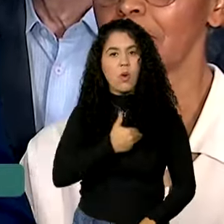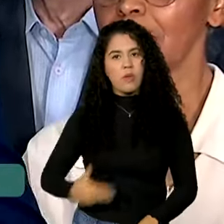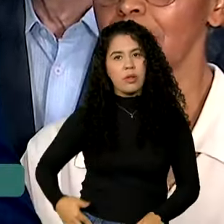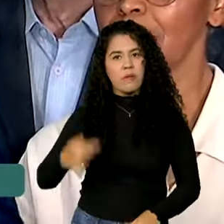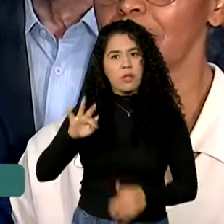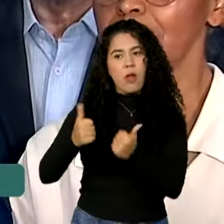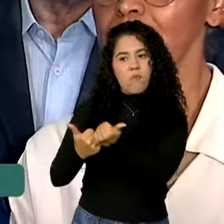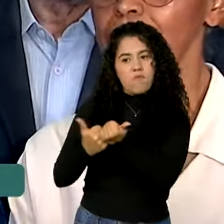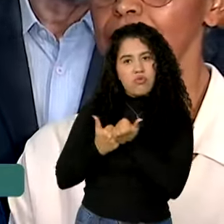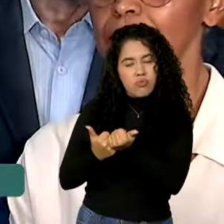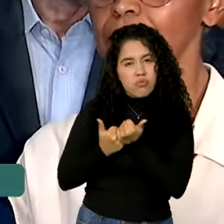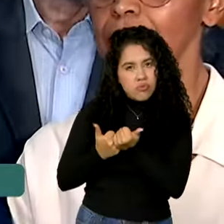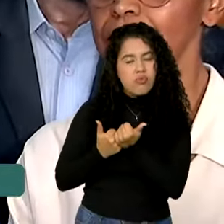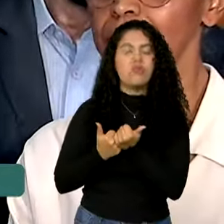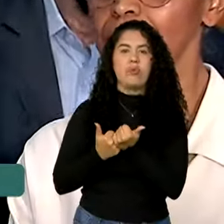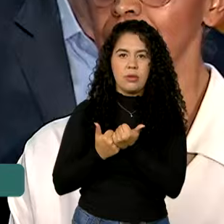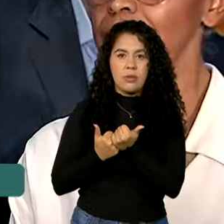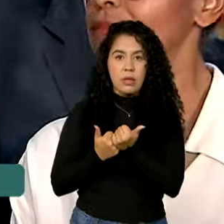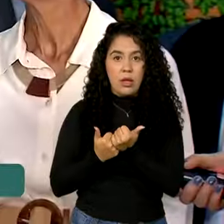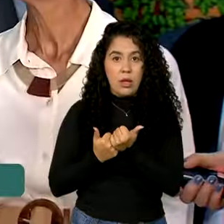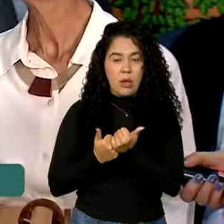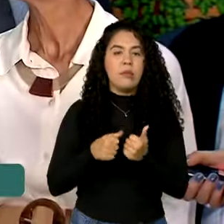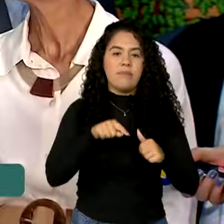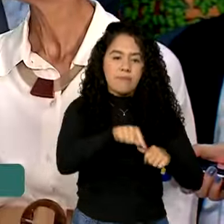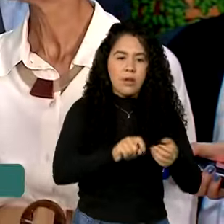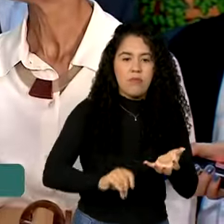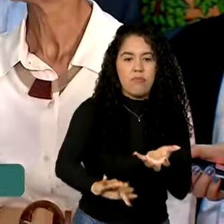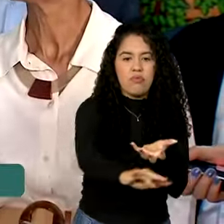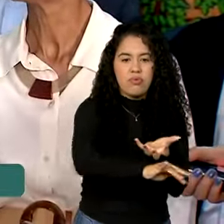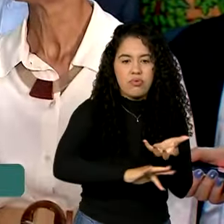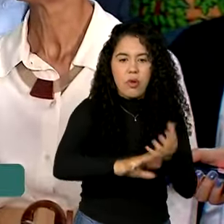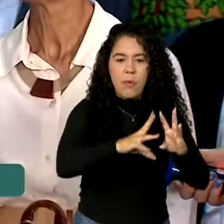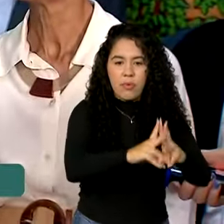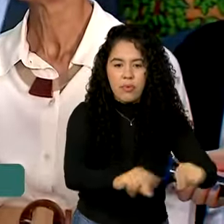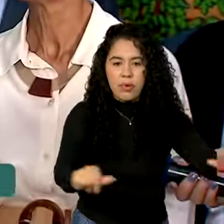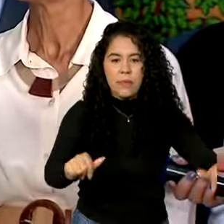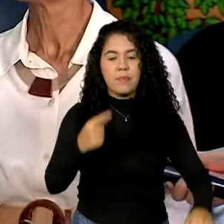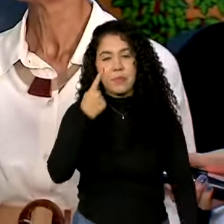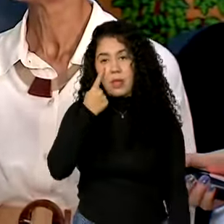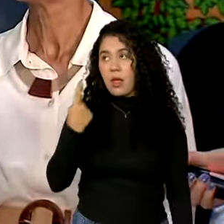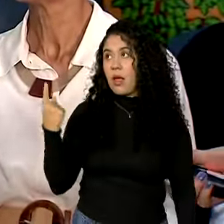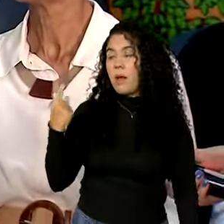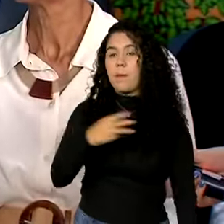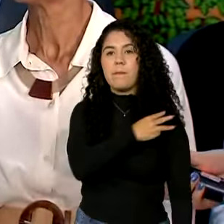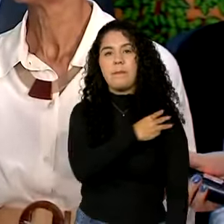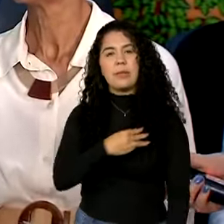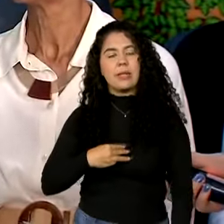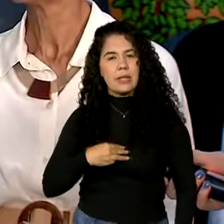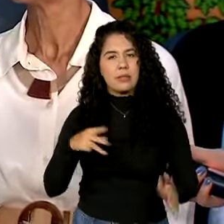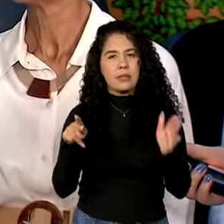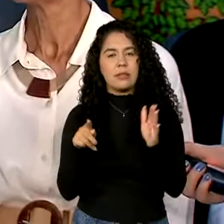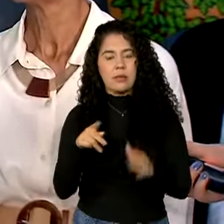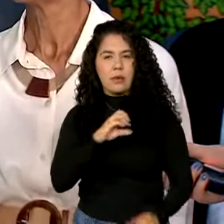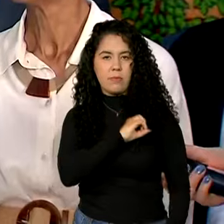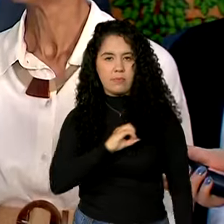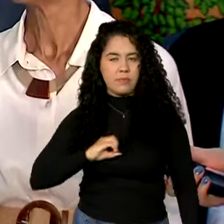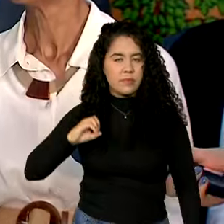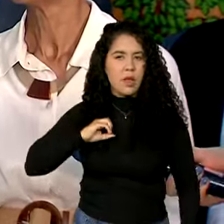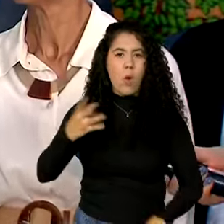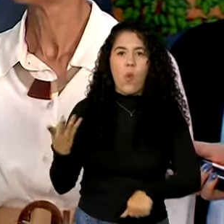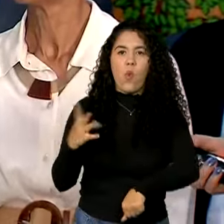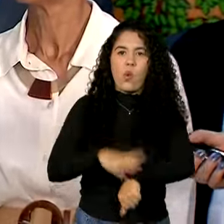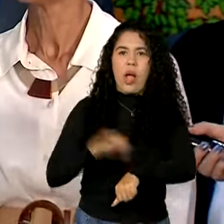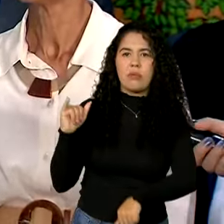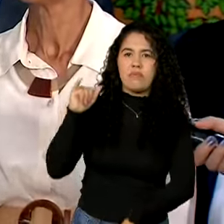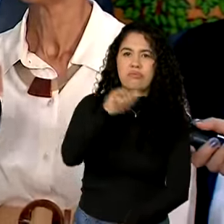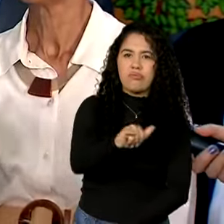os incêndios no Pantanal seriam ainda maiores. A ministra Marina teve por quatro vezes no nosso estado desde março do ano passado, o ministro Rui